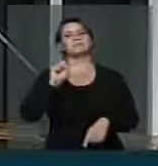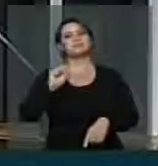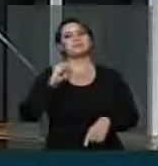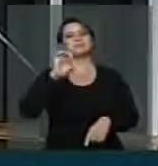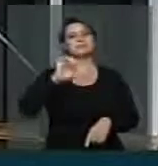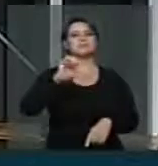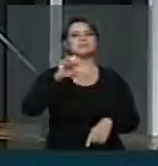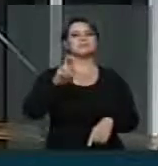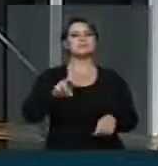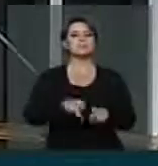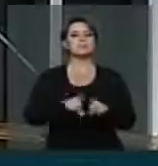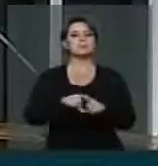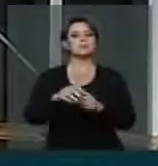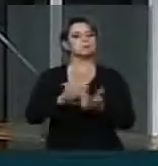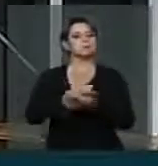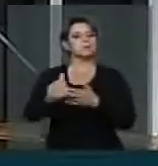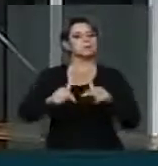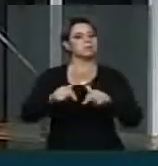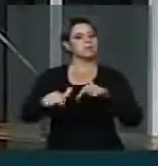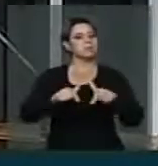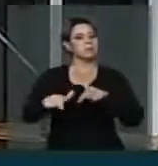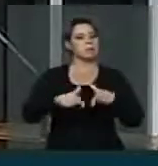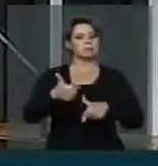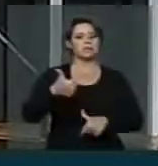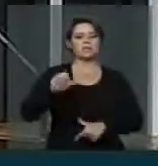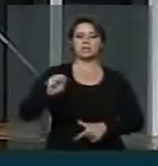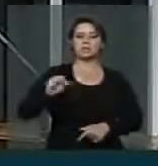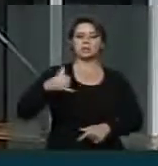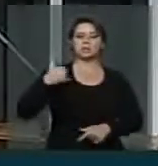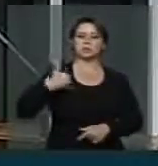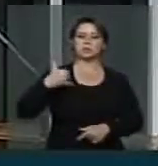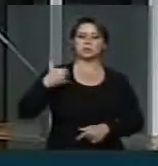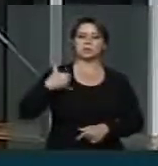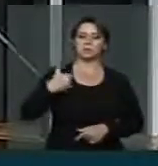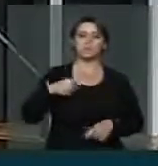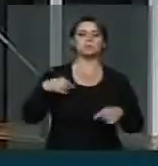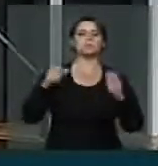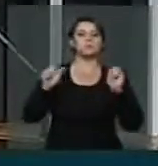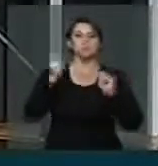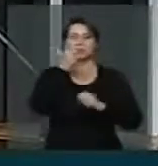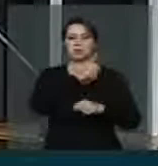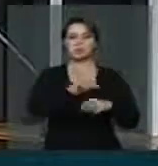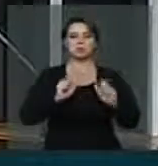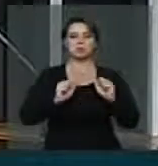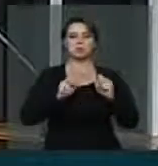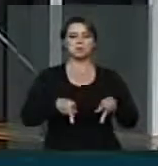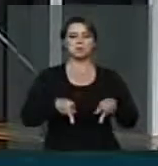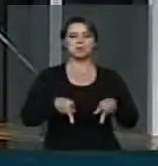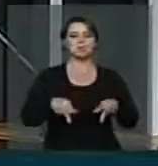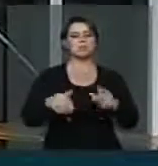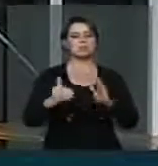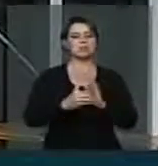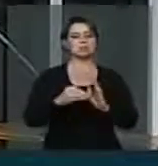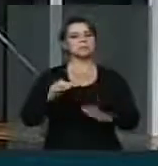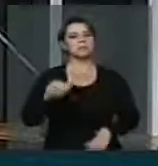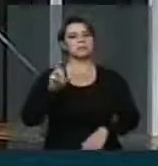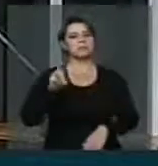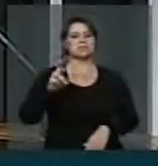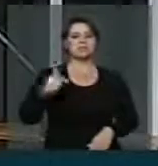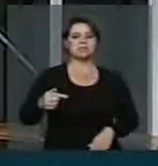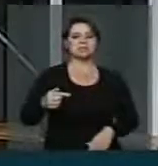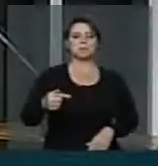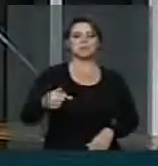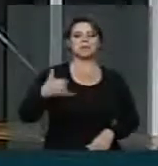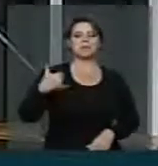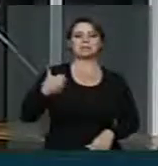trabalhadores que começam a trabalhar aos 18 anos possam aposentar aos 57, que é a garantia